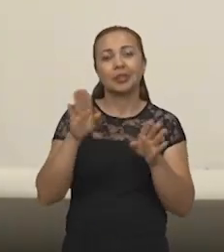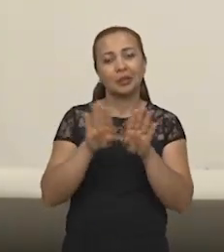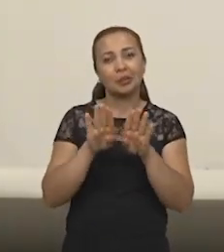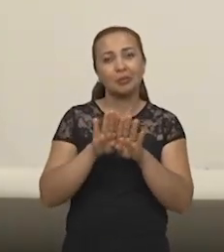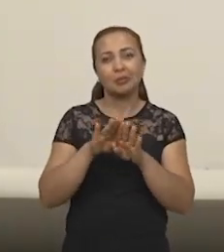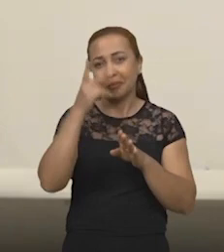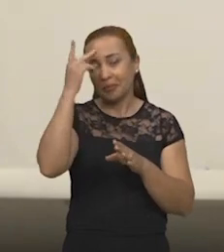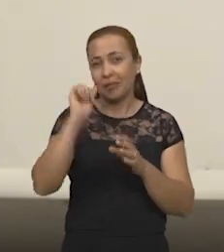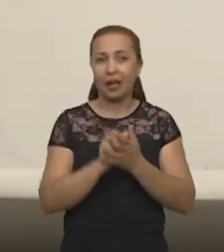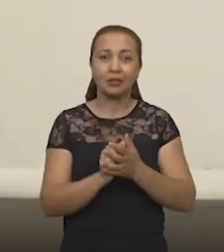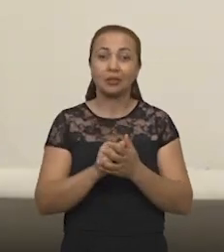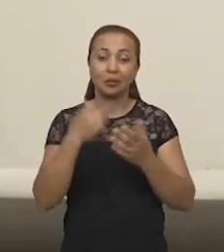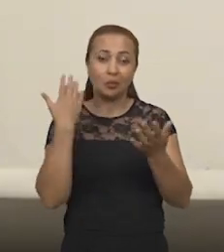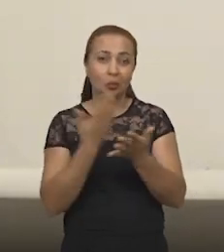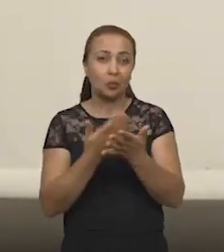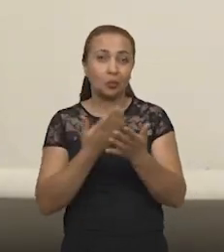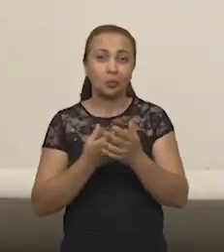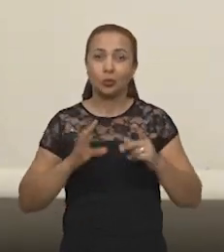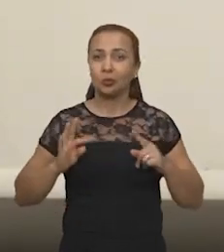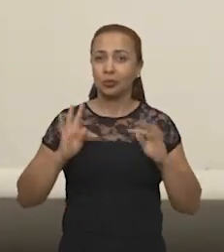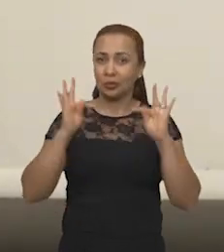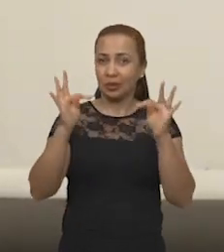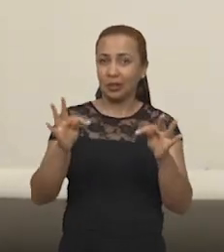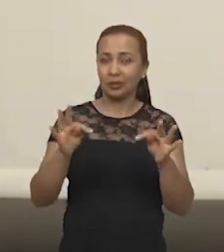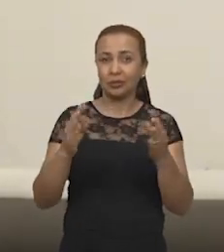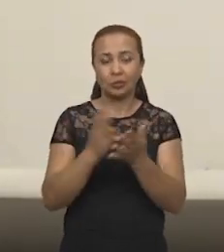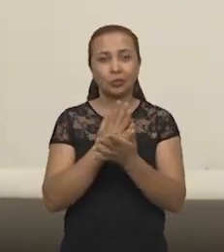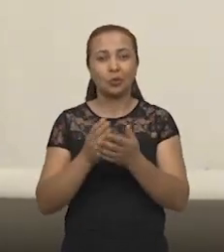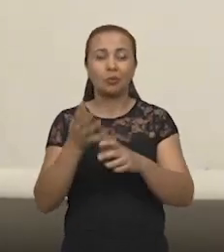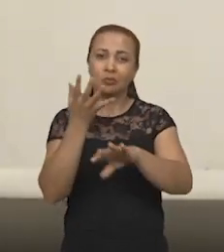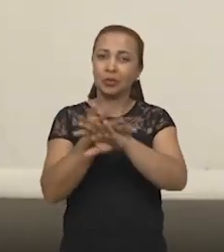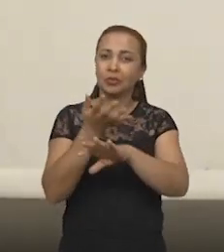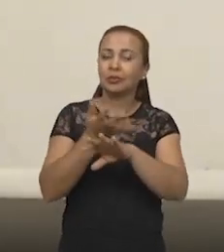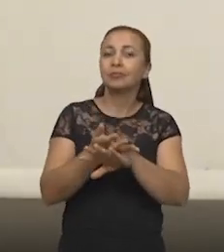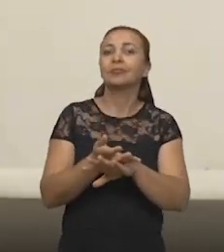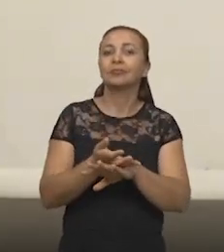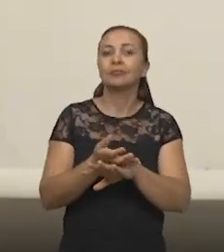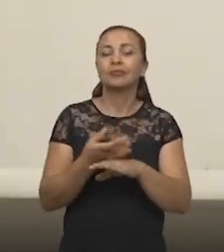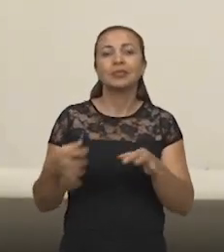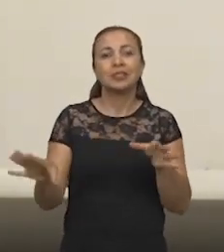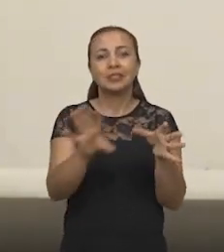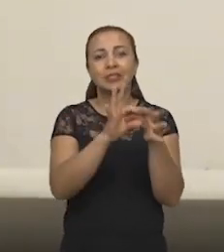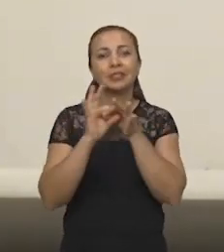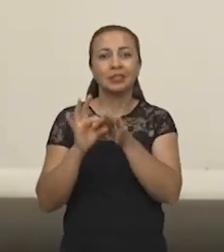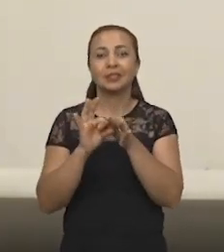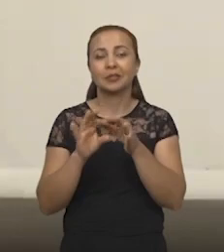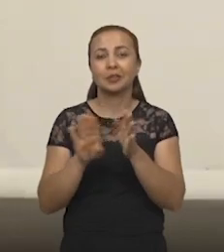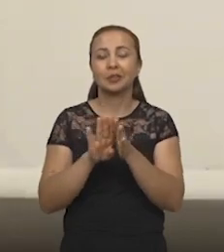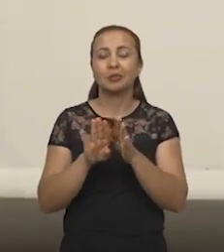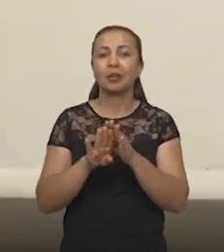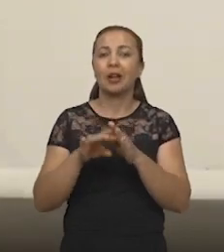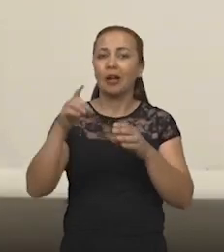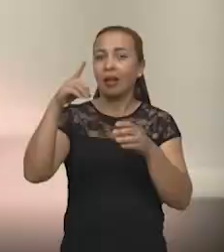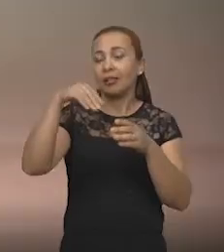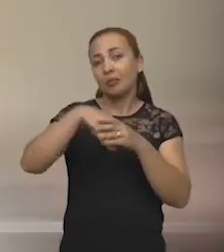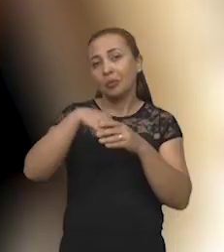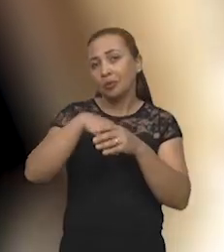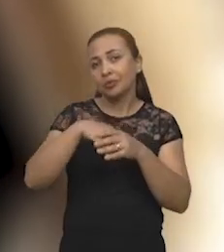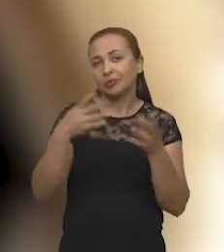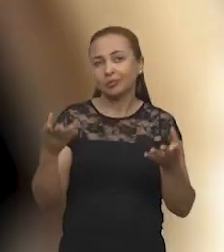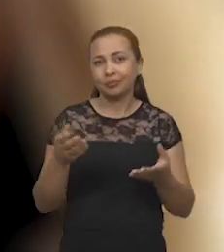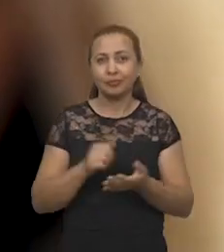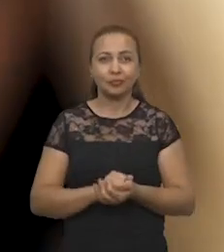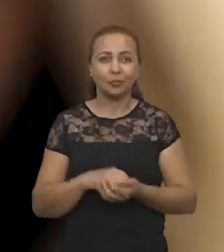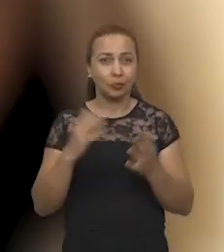como também um fomento ao estudo técnico de certas matérias muito ligadas à consolidação do regime democrático.